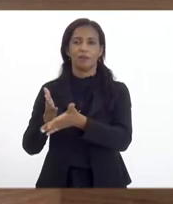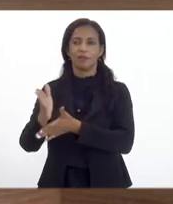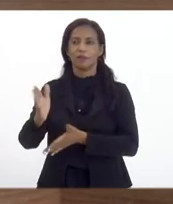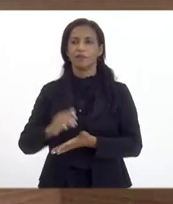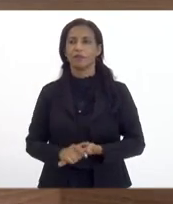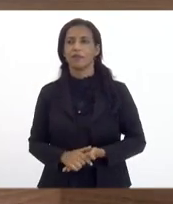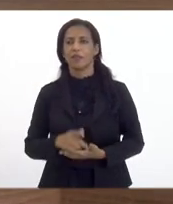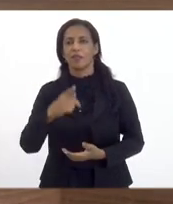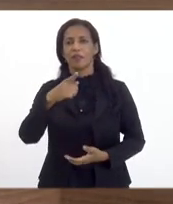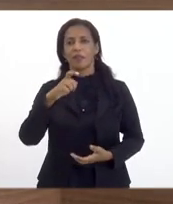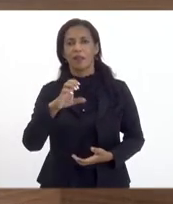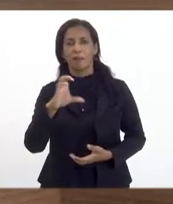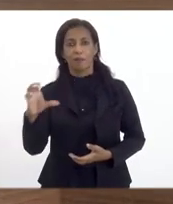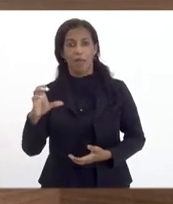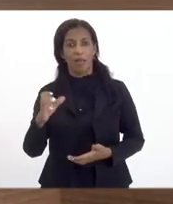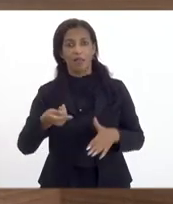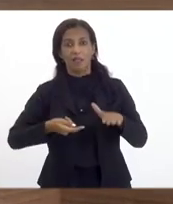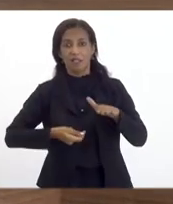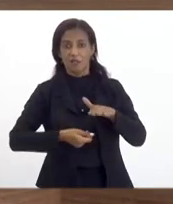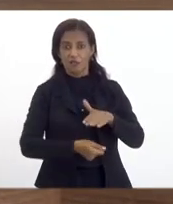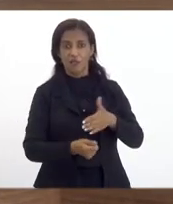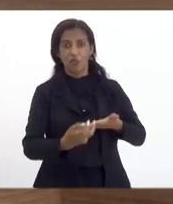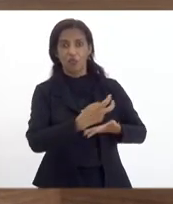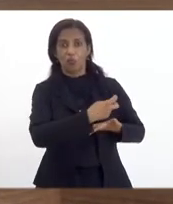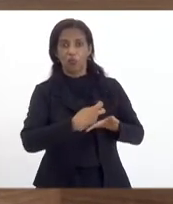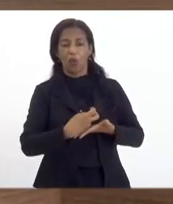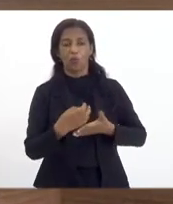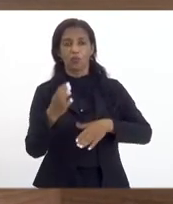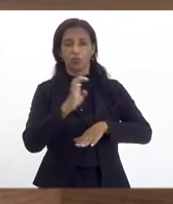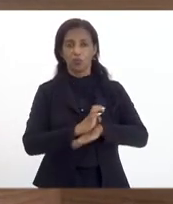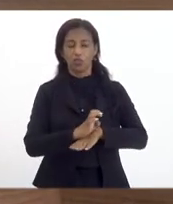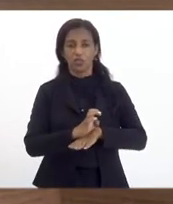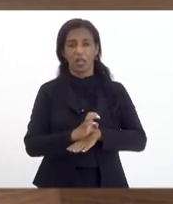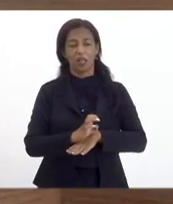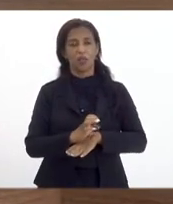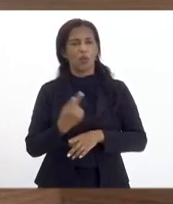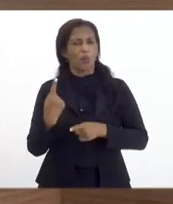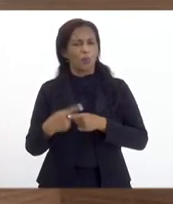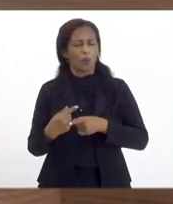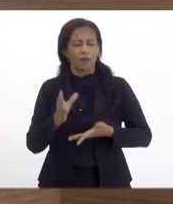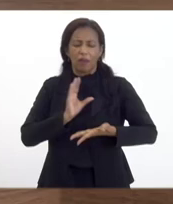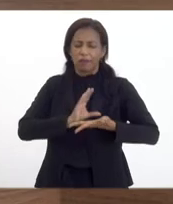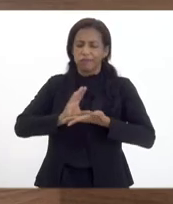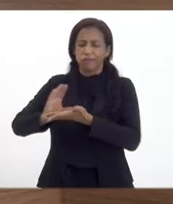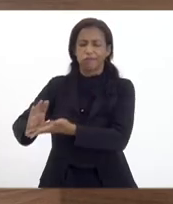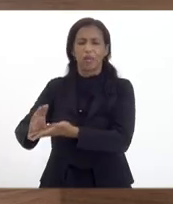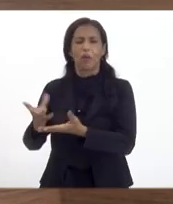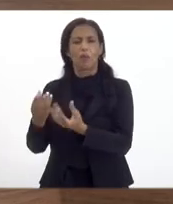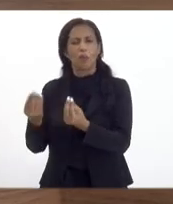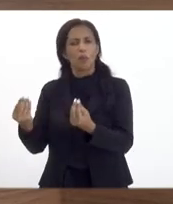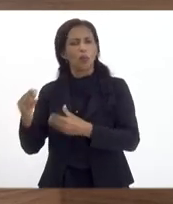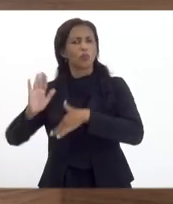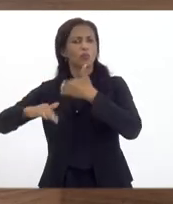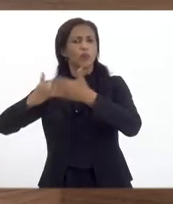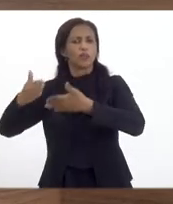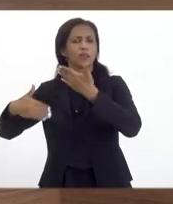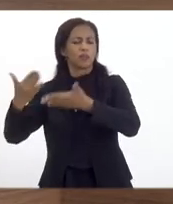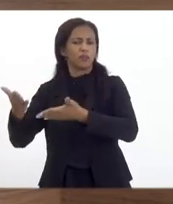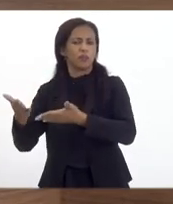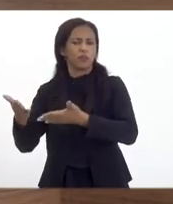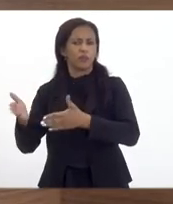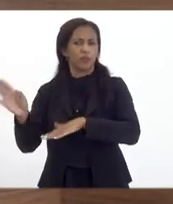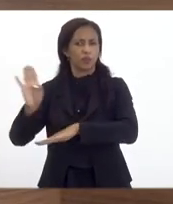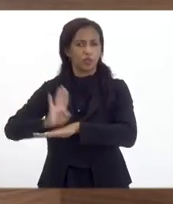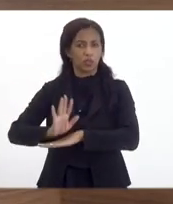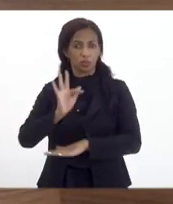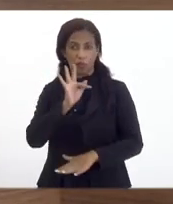da PEC que cria este Fundo Soberano do Estado do Rio de Janeiro, que, sem dúvida, muito contribuirá para o desenvolvimento do Estado fluminense. Espero que,